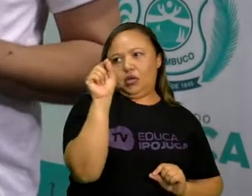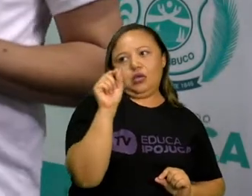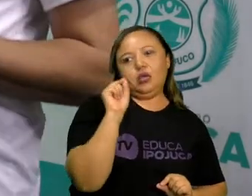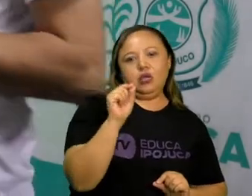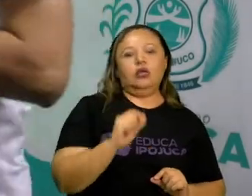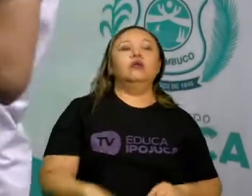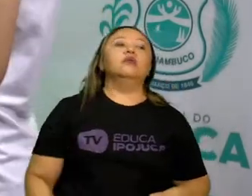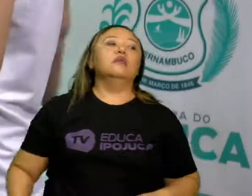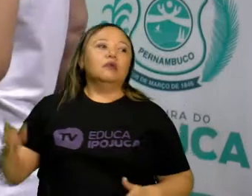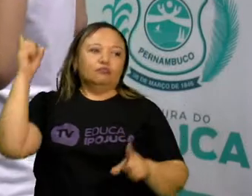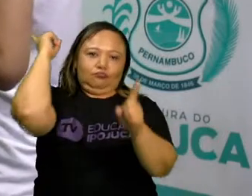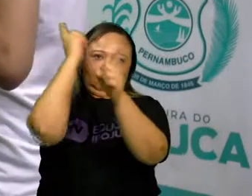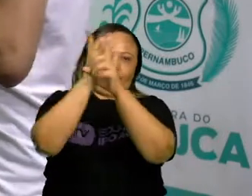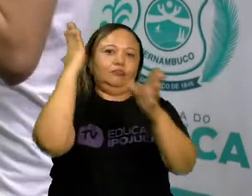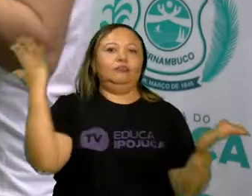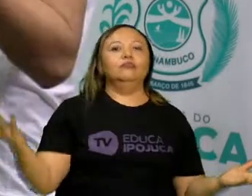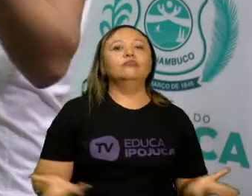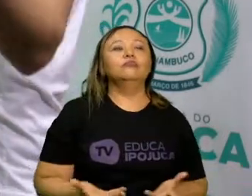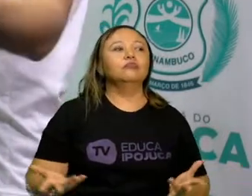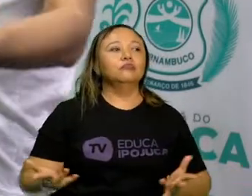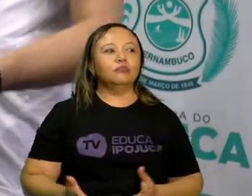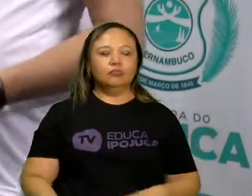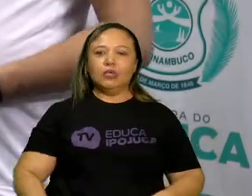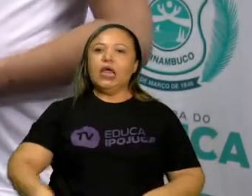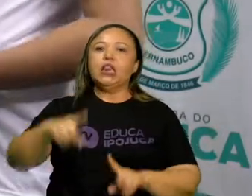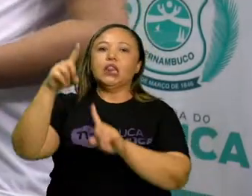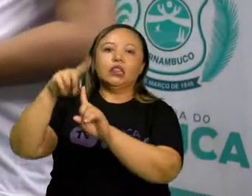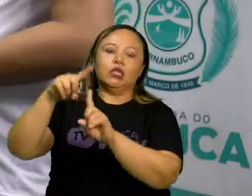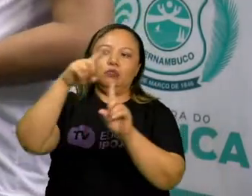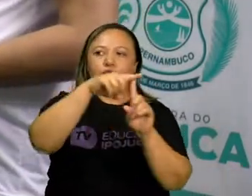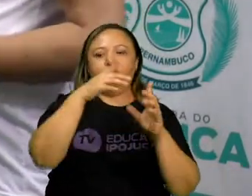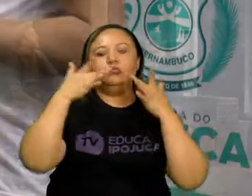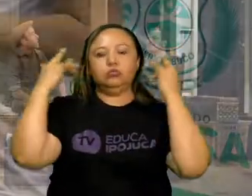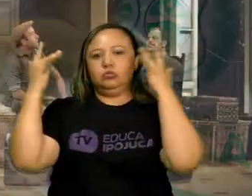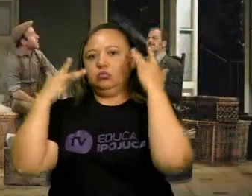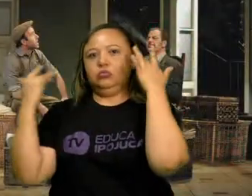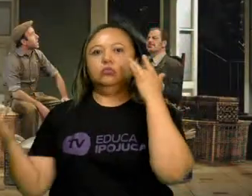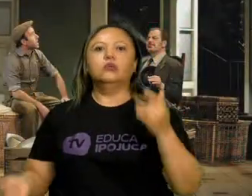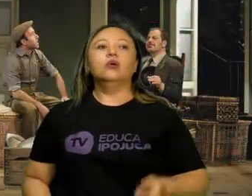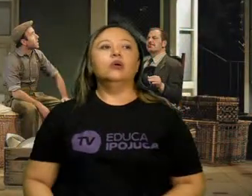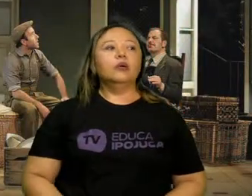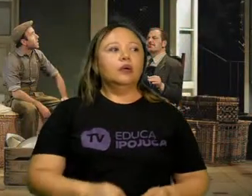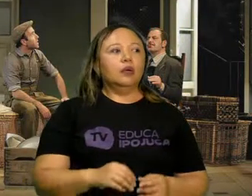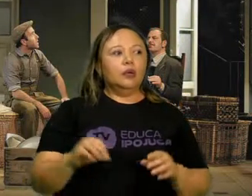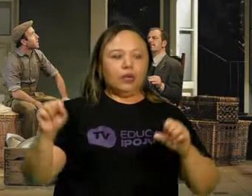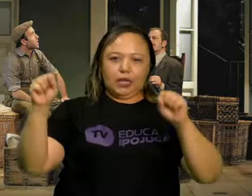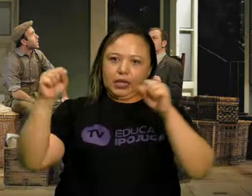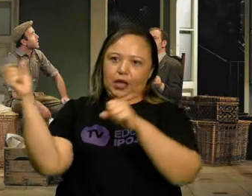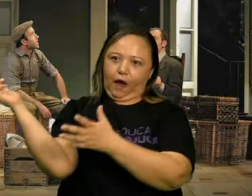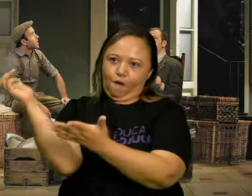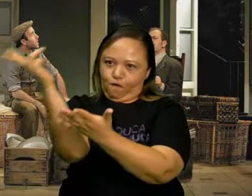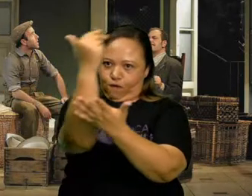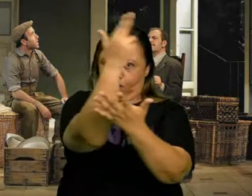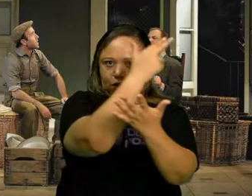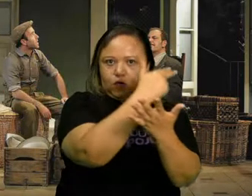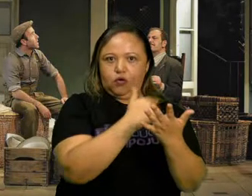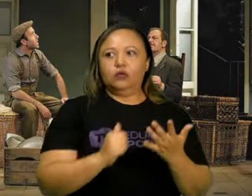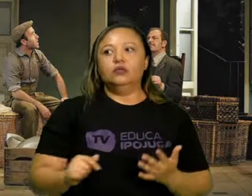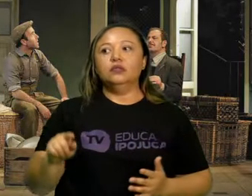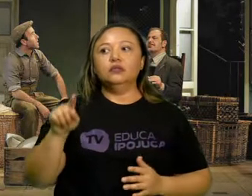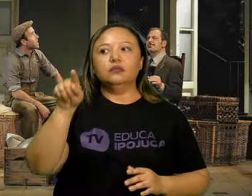Vamos nessa. Então, estilos teatrais, né? Bota essa foto em close, galera, por favor.